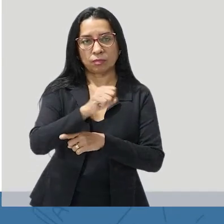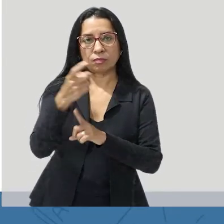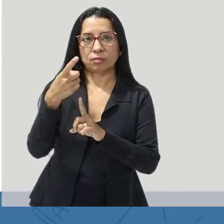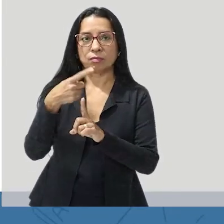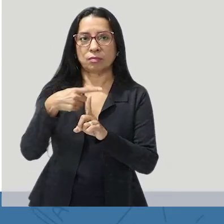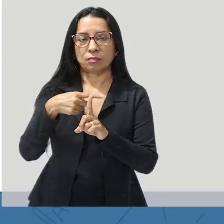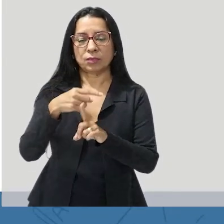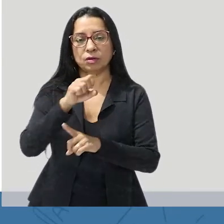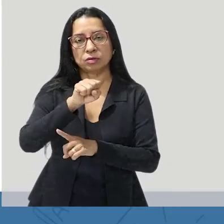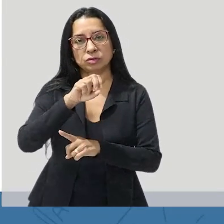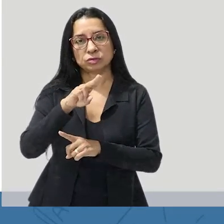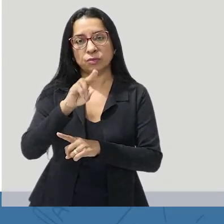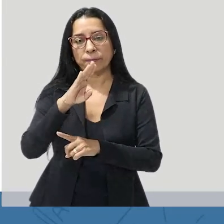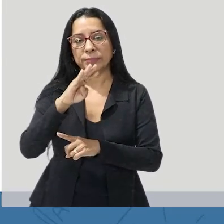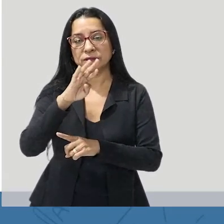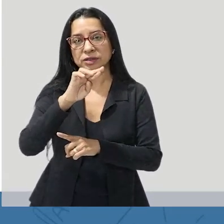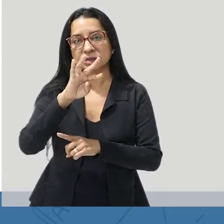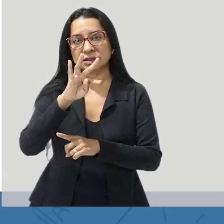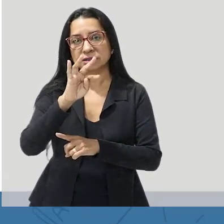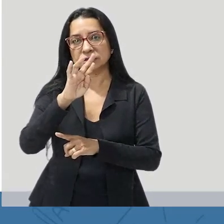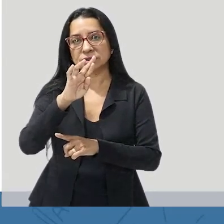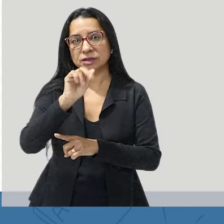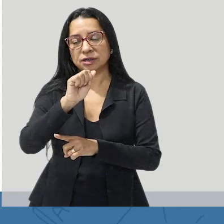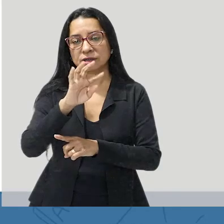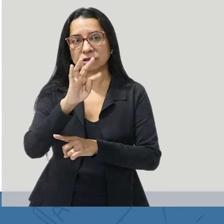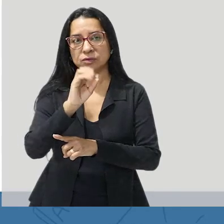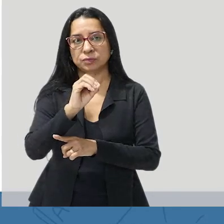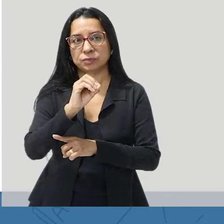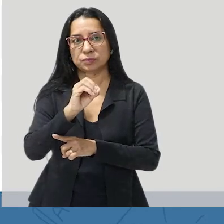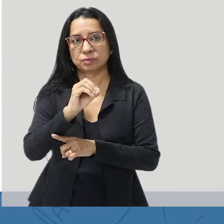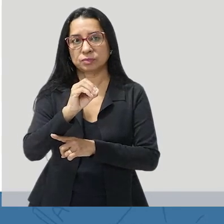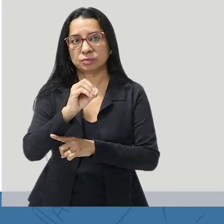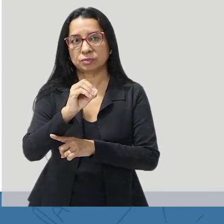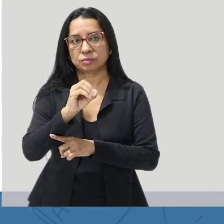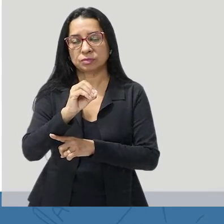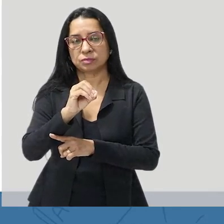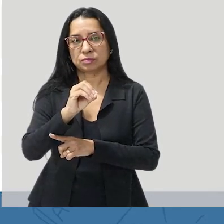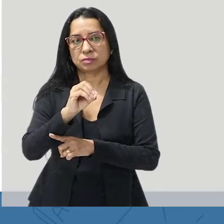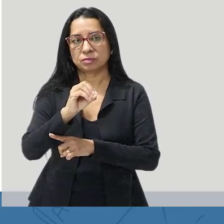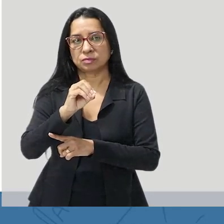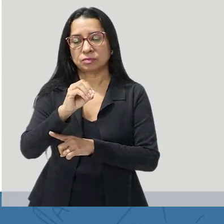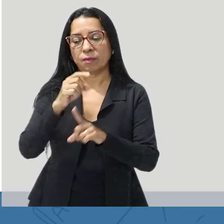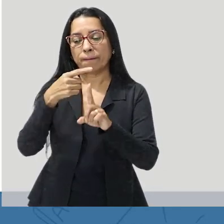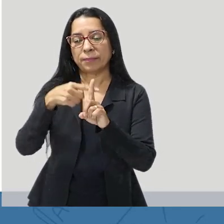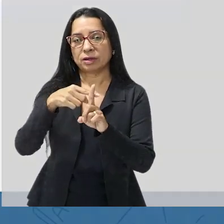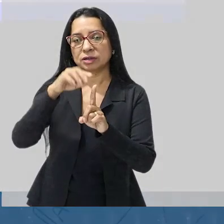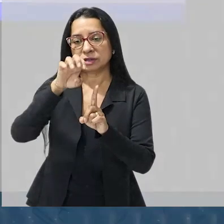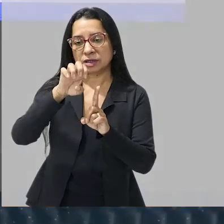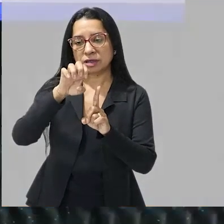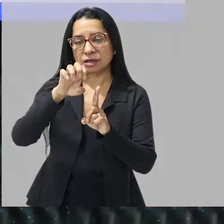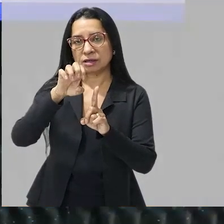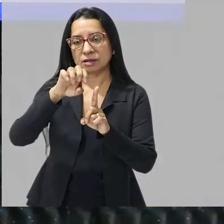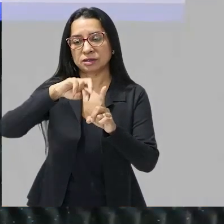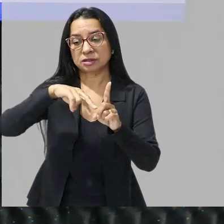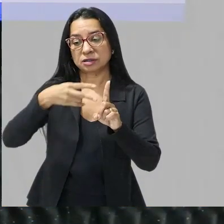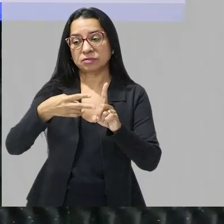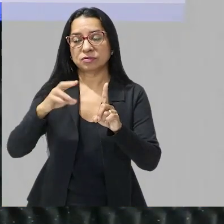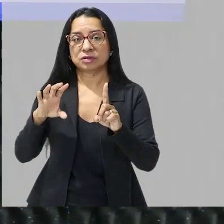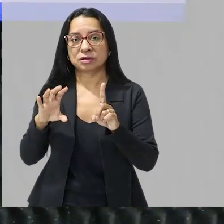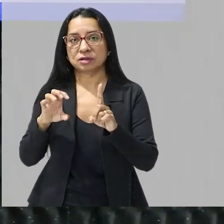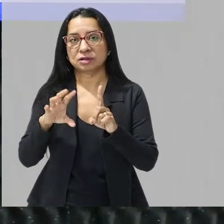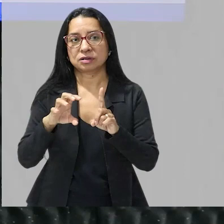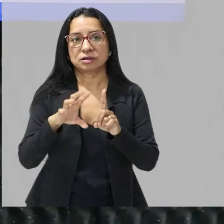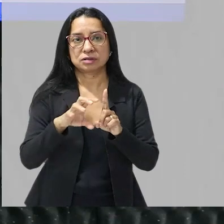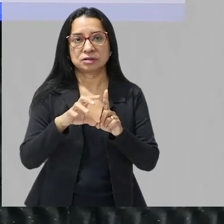é o substrato tá pessoal e aqui a substrato e a enzima então a enzima juntamente